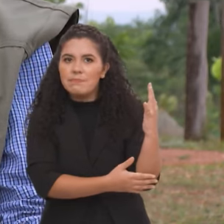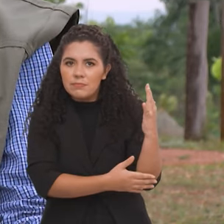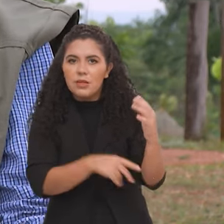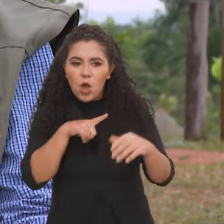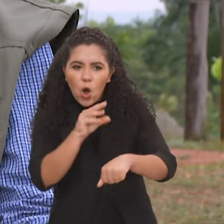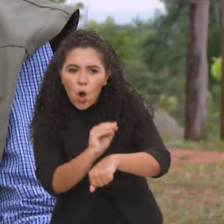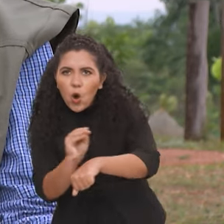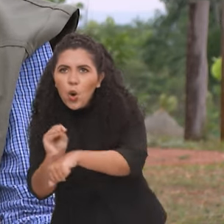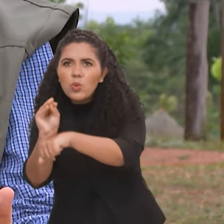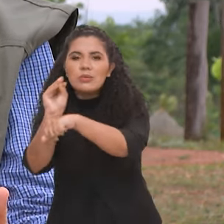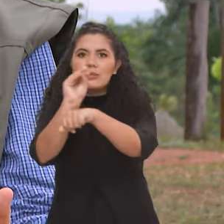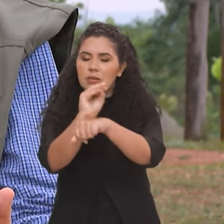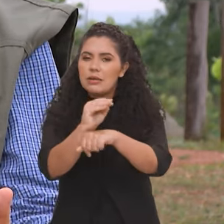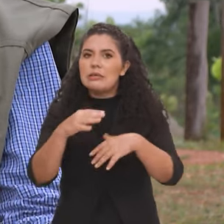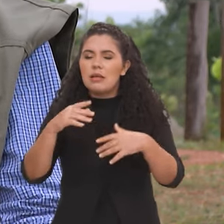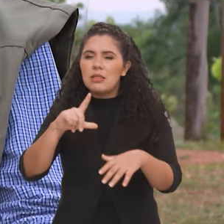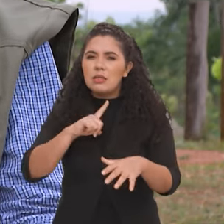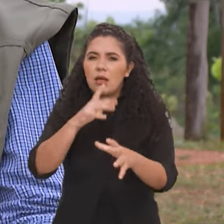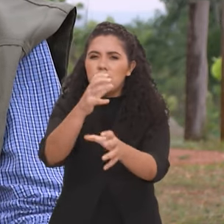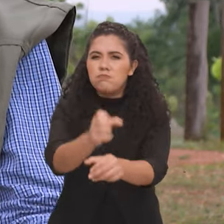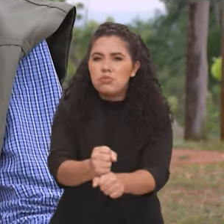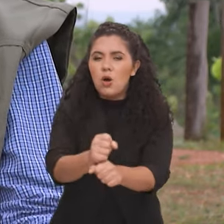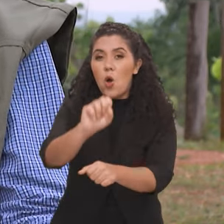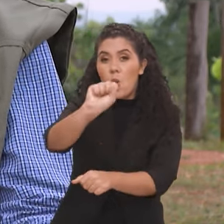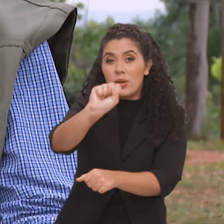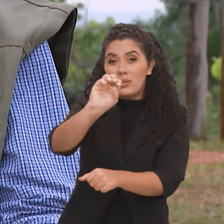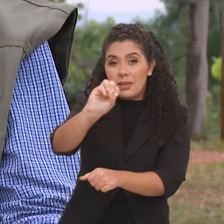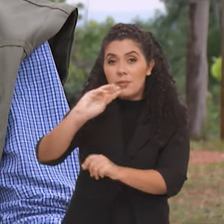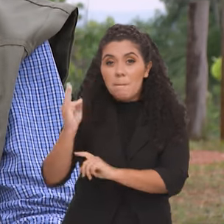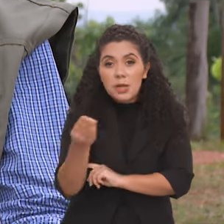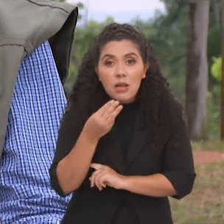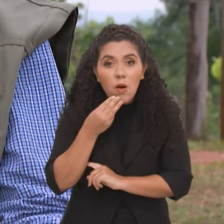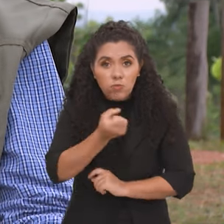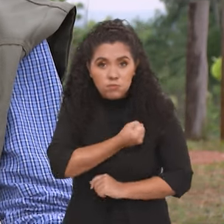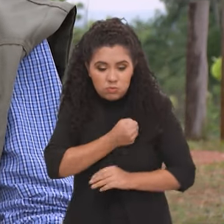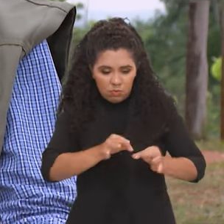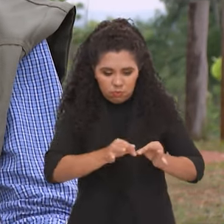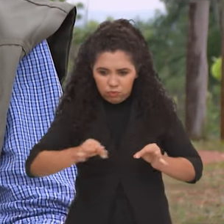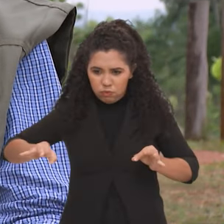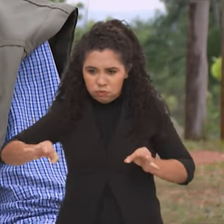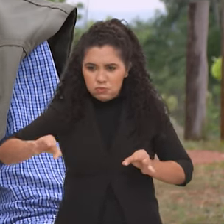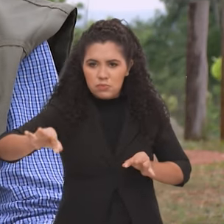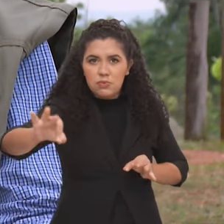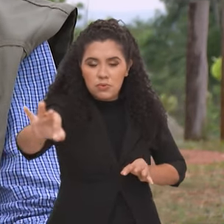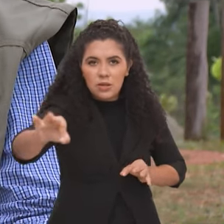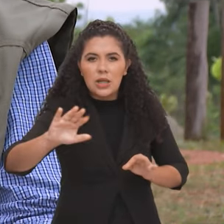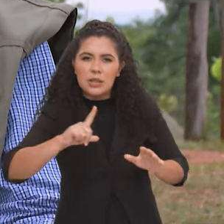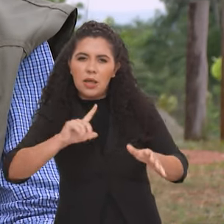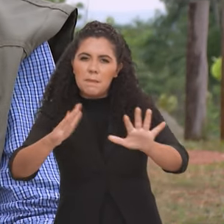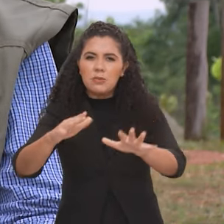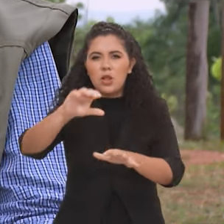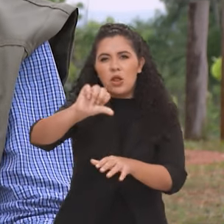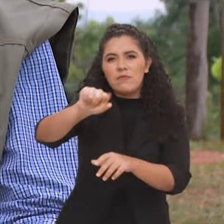desse território, algo quase como 80 milhões de hectares, que representa 9,4% do